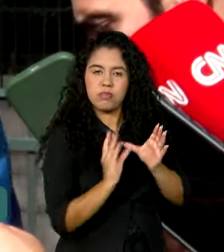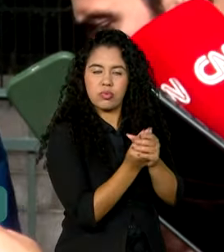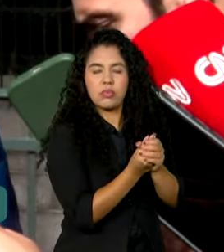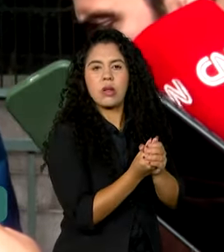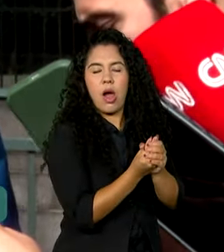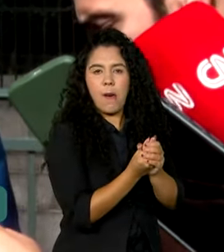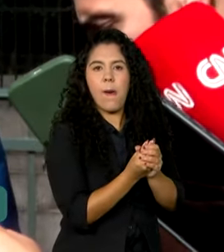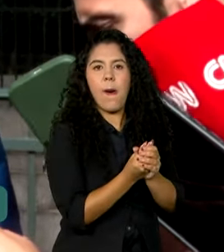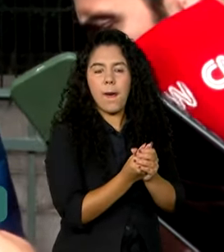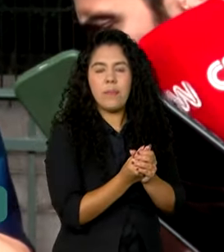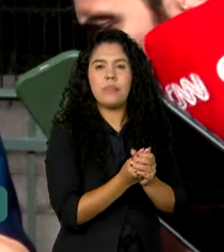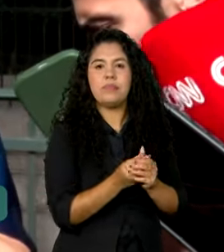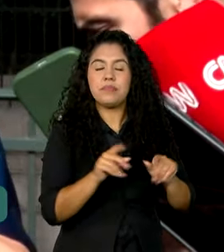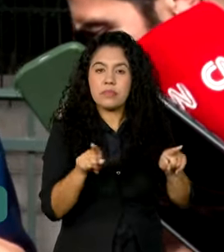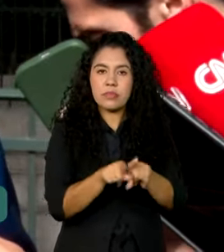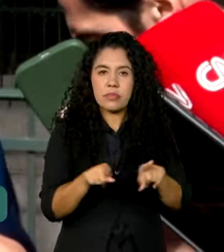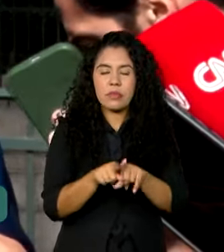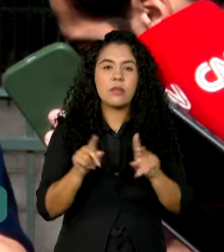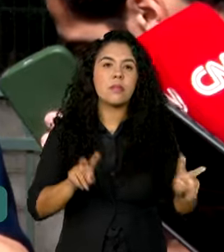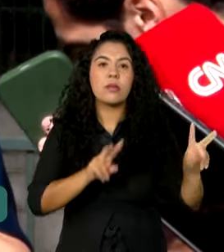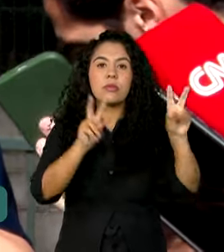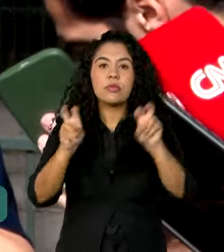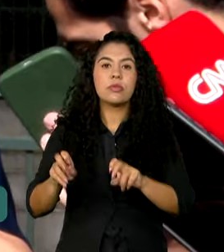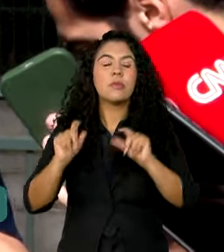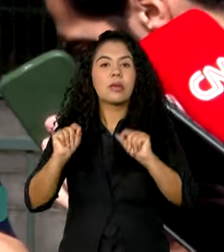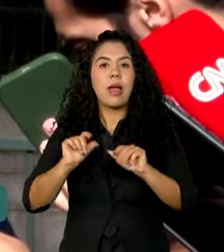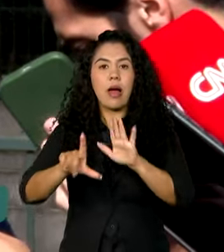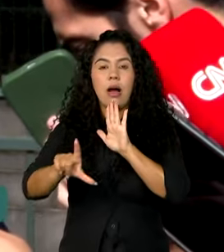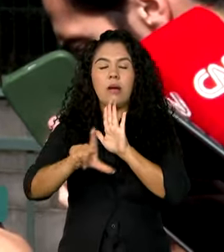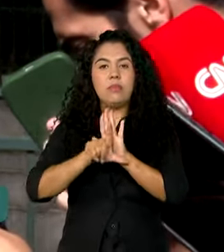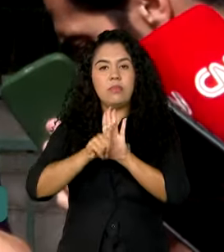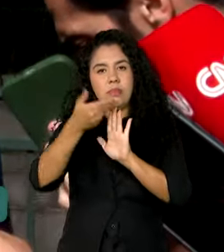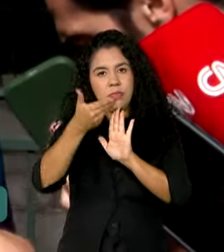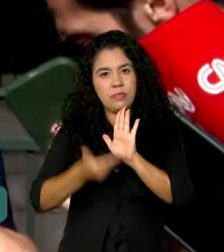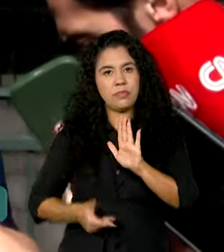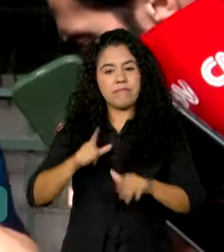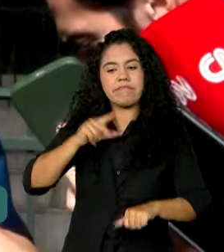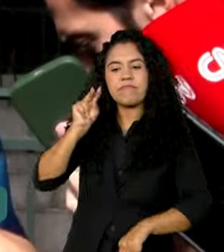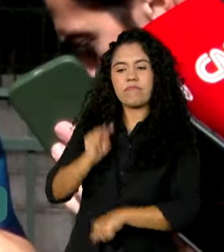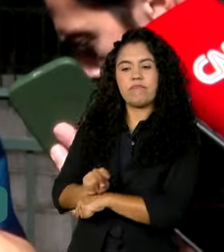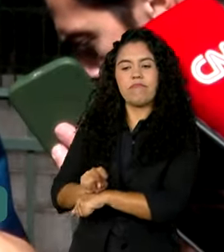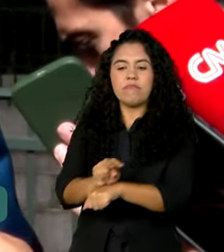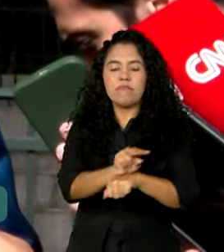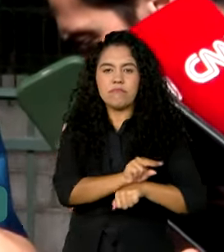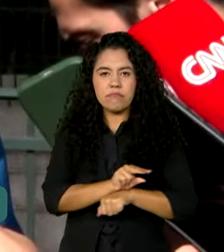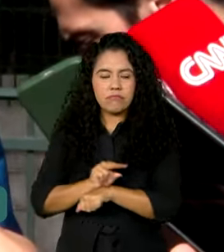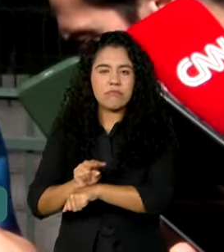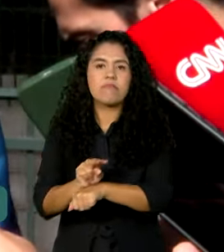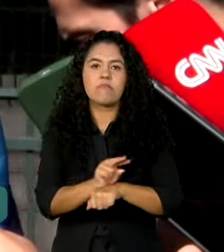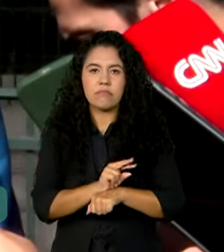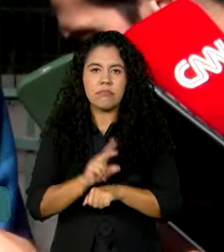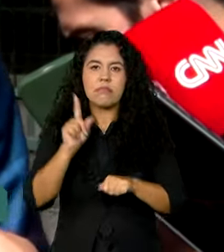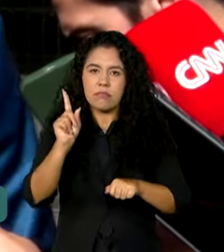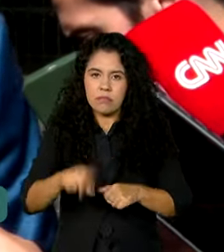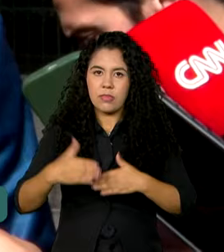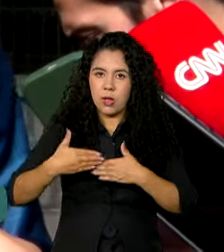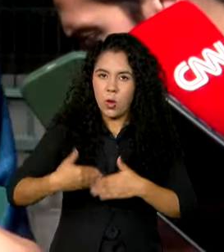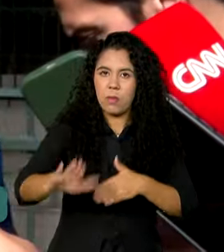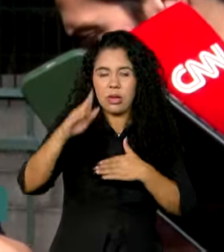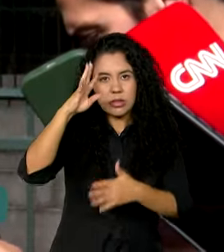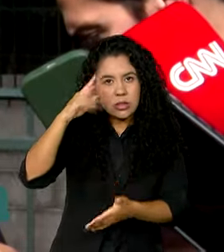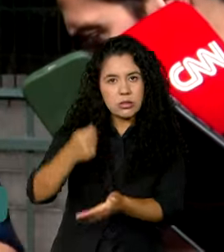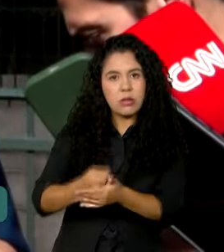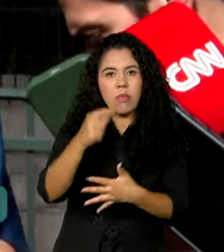dinâmica de evolução, e a questão da lei de responsabilidade fiscal, que passa a valer também para todas as decisões tomadas pelo